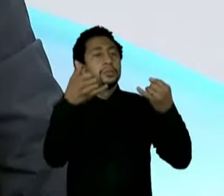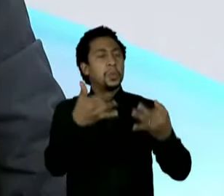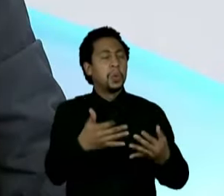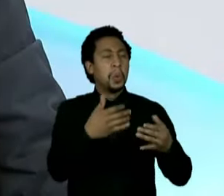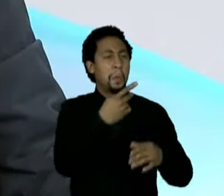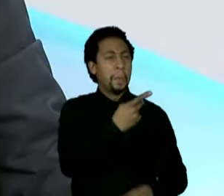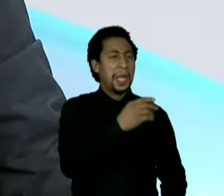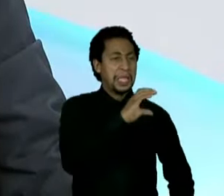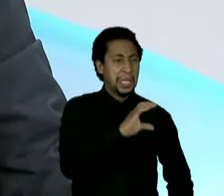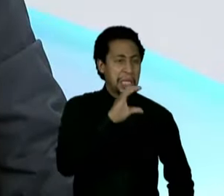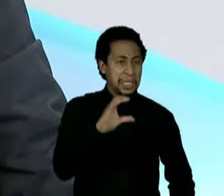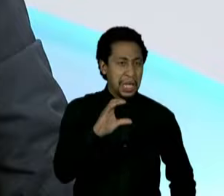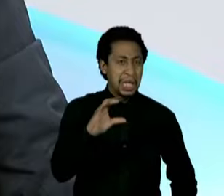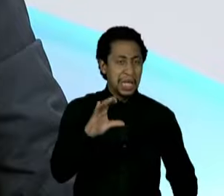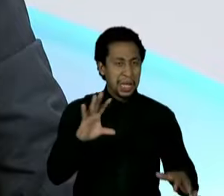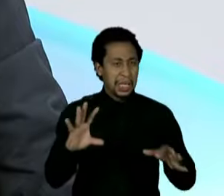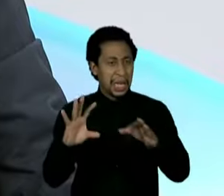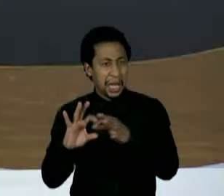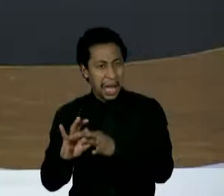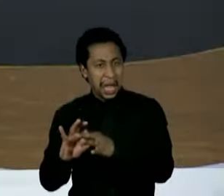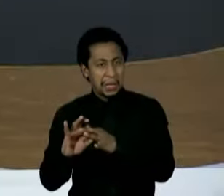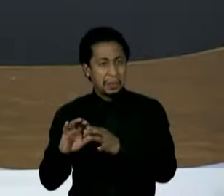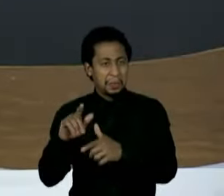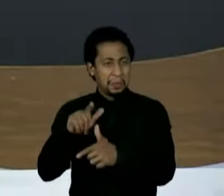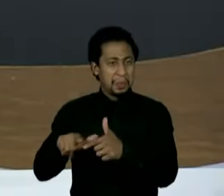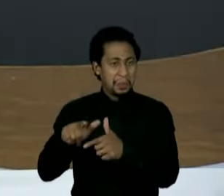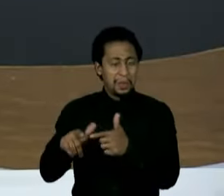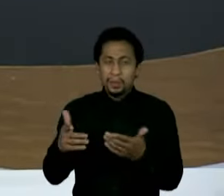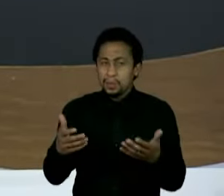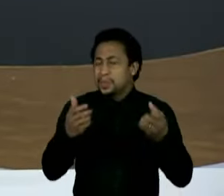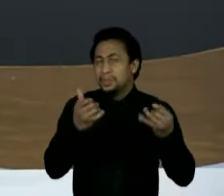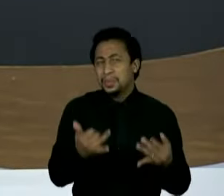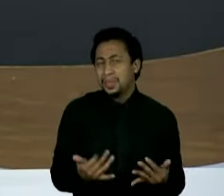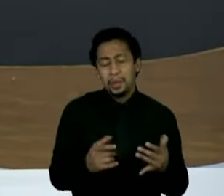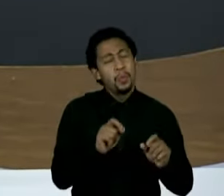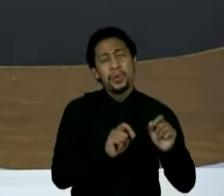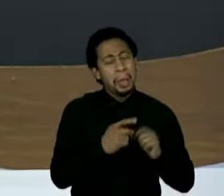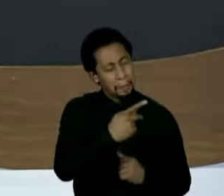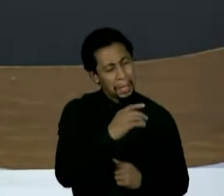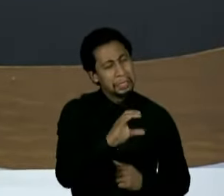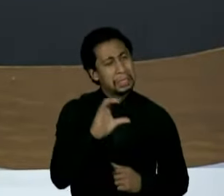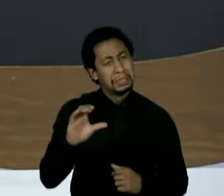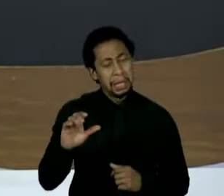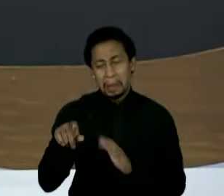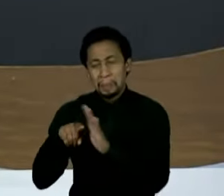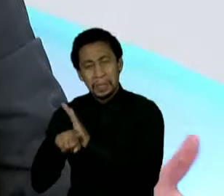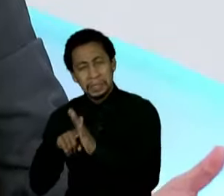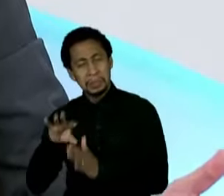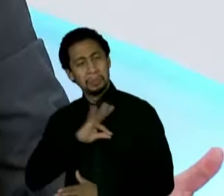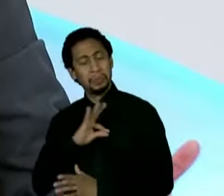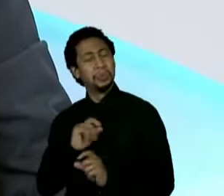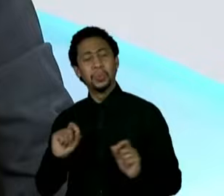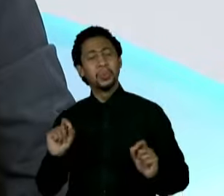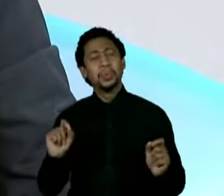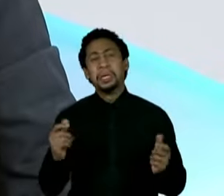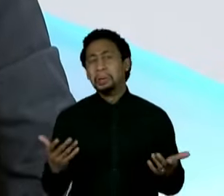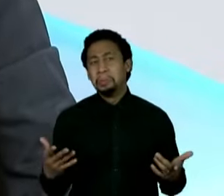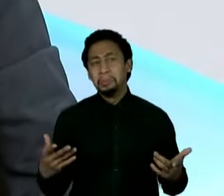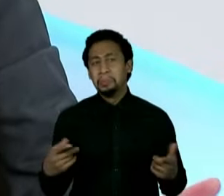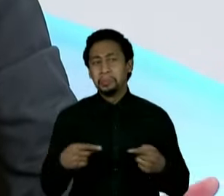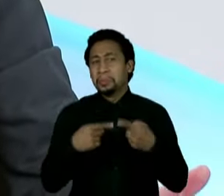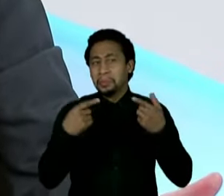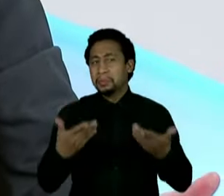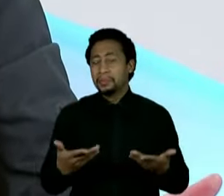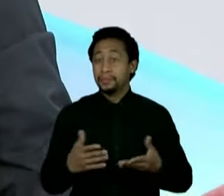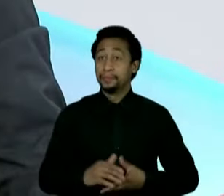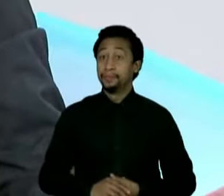a organização criminosa. Eu queria saber qual é essa ligação possível entre essa operação e o PCC. Então, primeiro que você usou